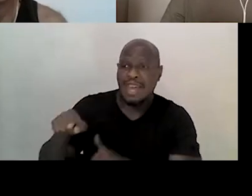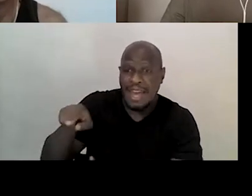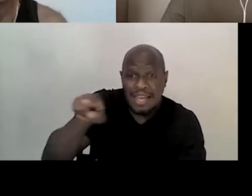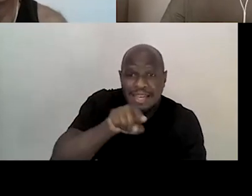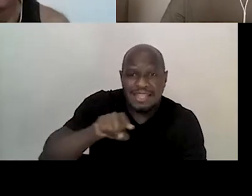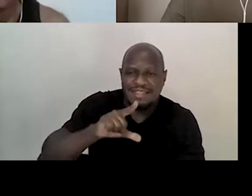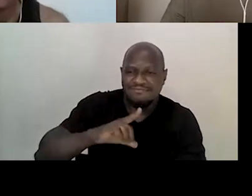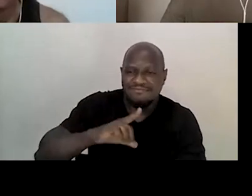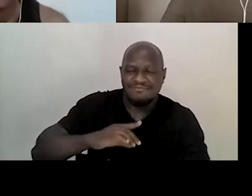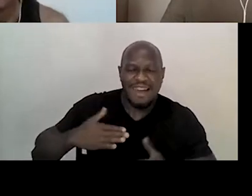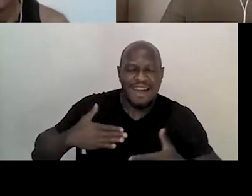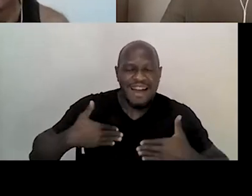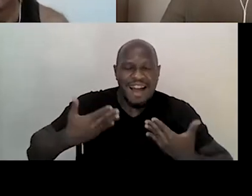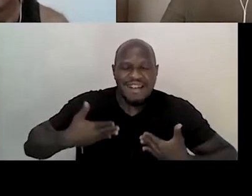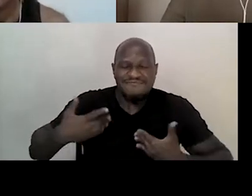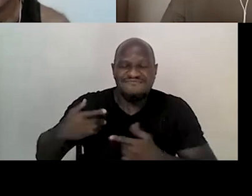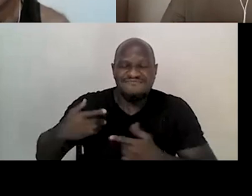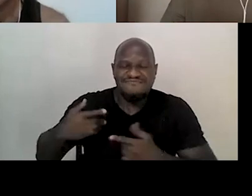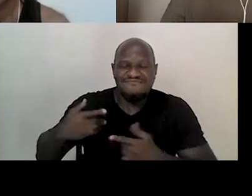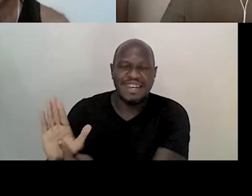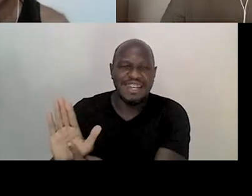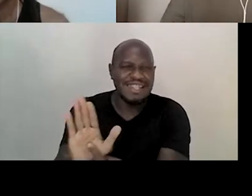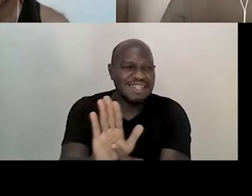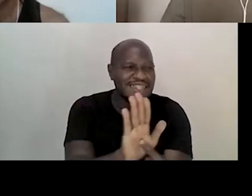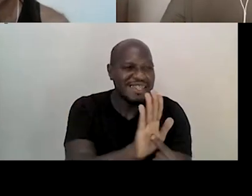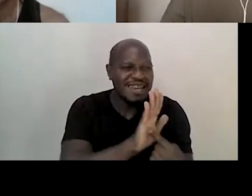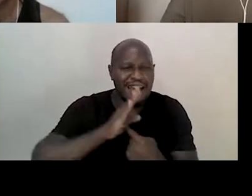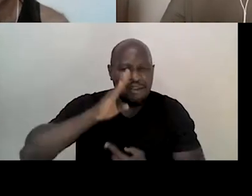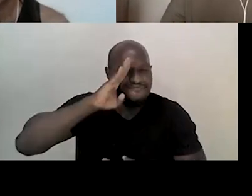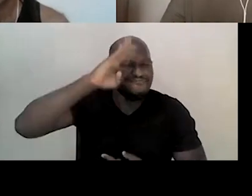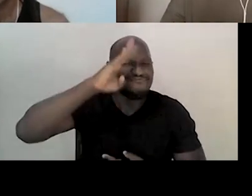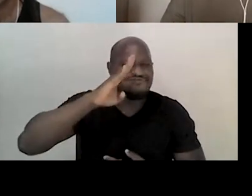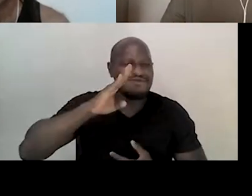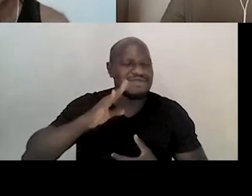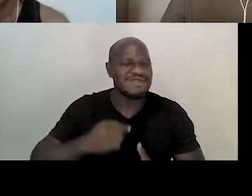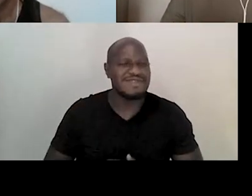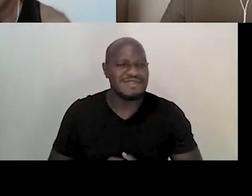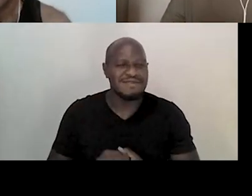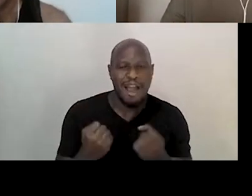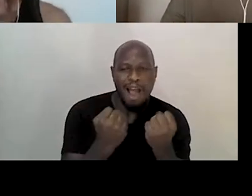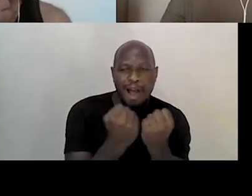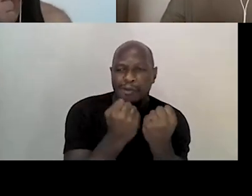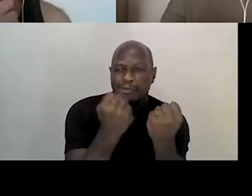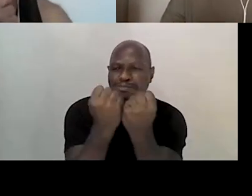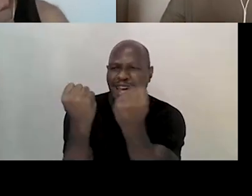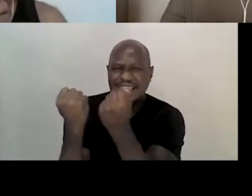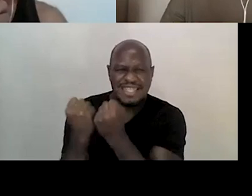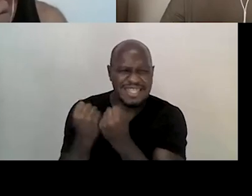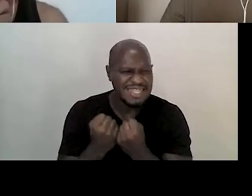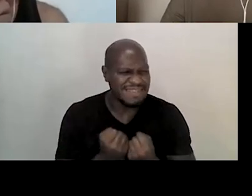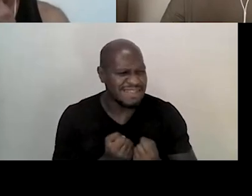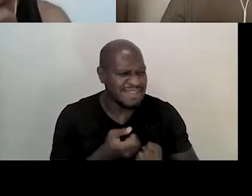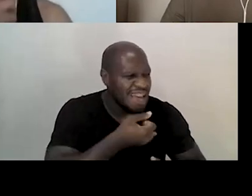alegria como regência, né? Como princípio para combater esse desencanto,